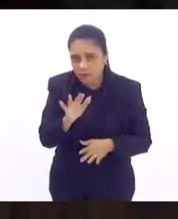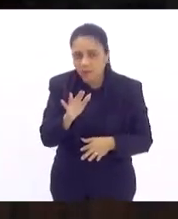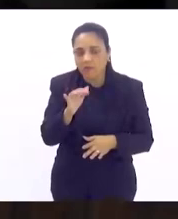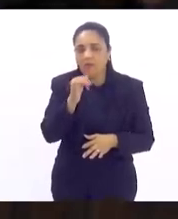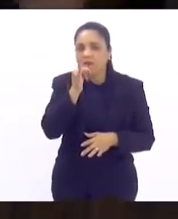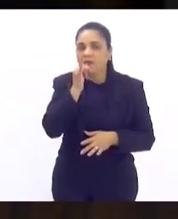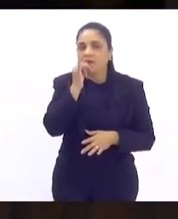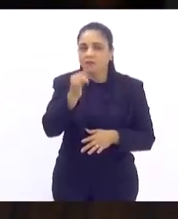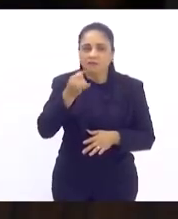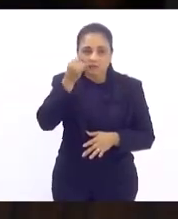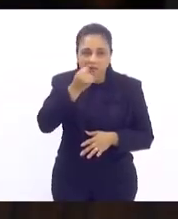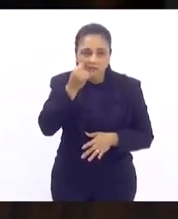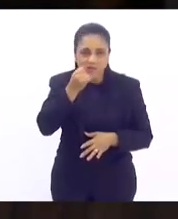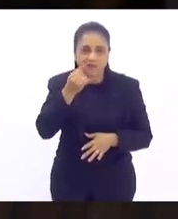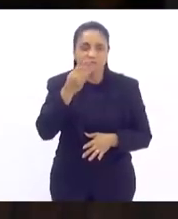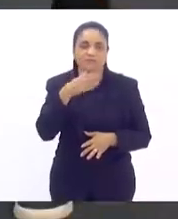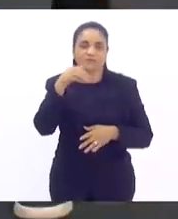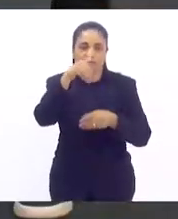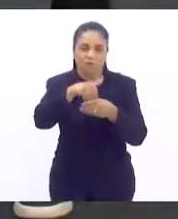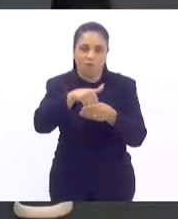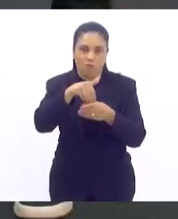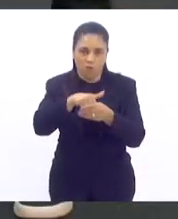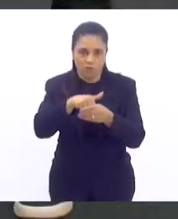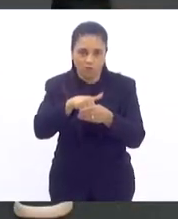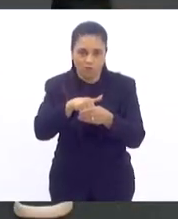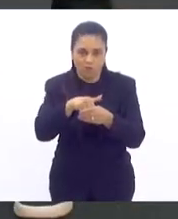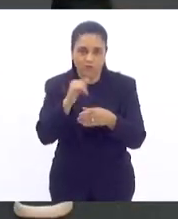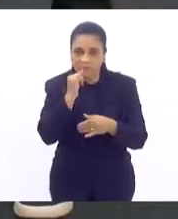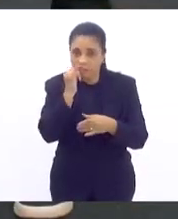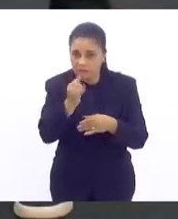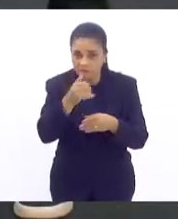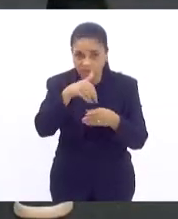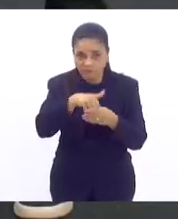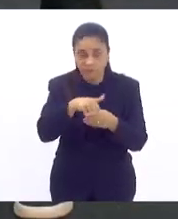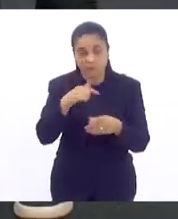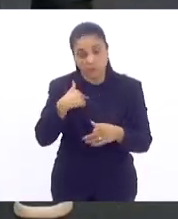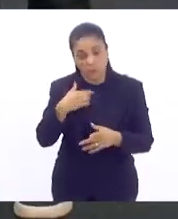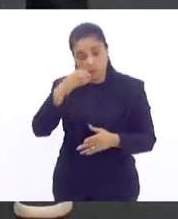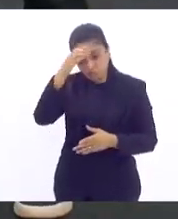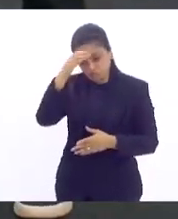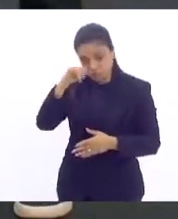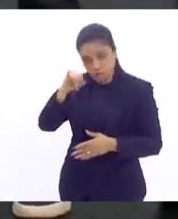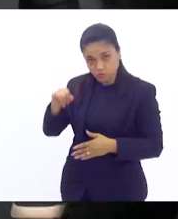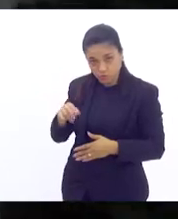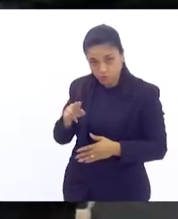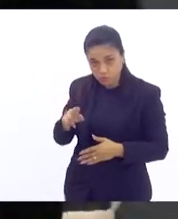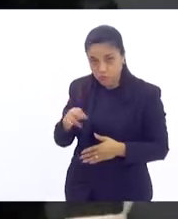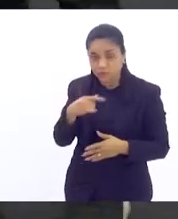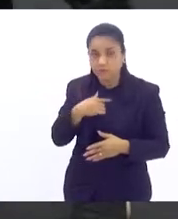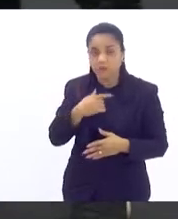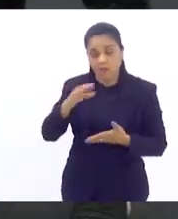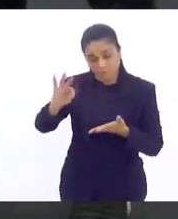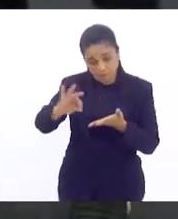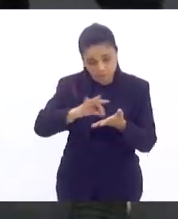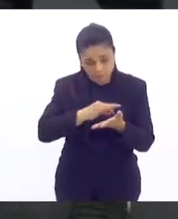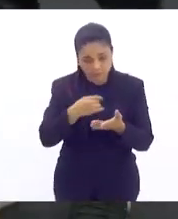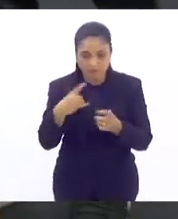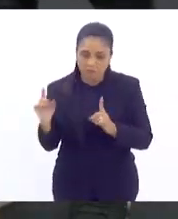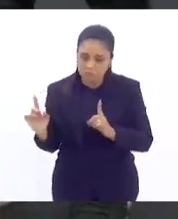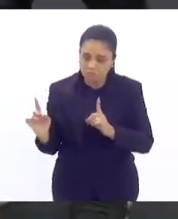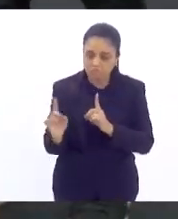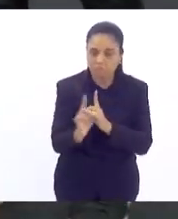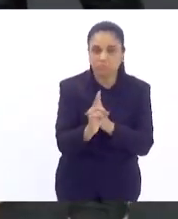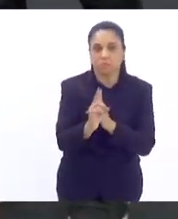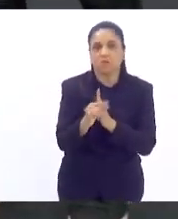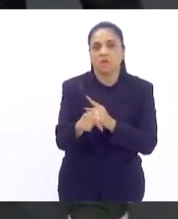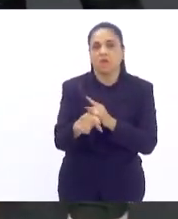declaração de voto. É declaração de voto. Então, deputada Tia Ju, eu me inscrevi, cedi a vez a minha companheira